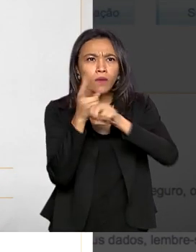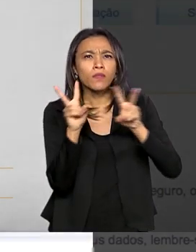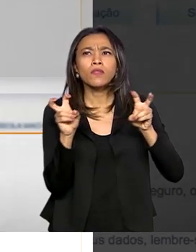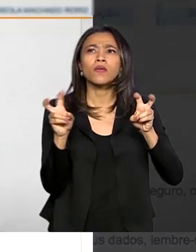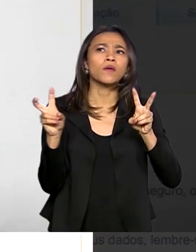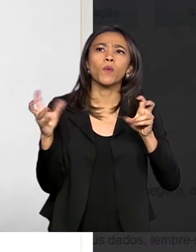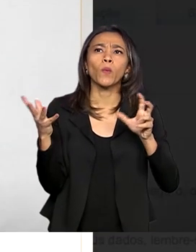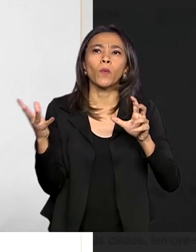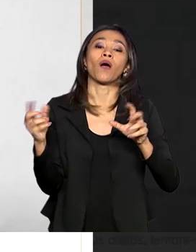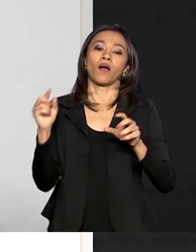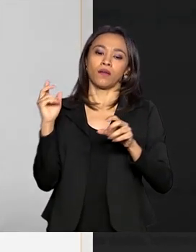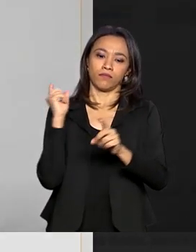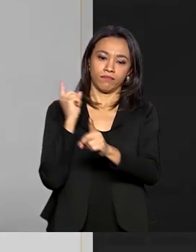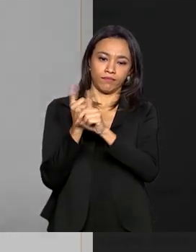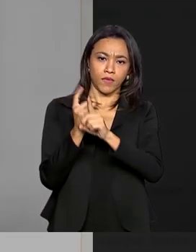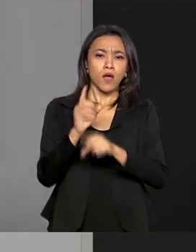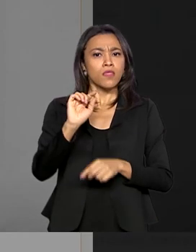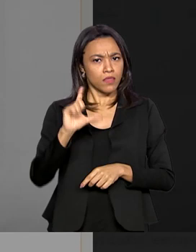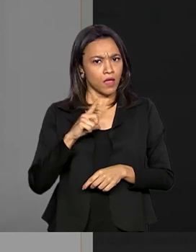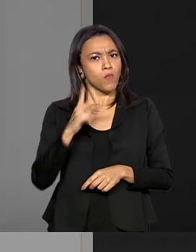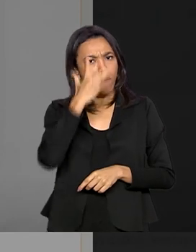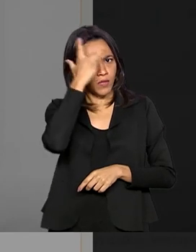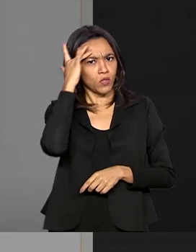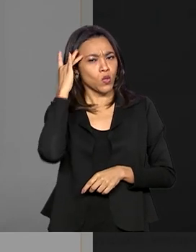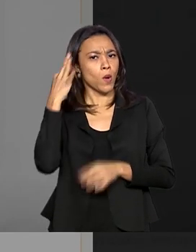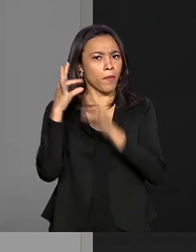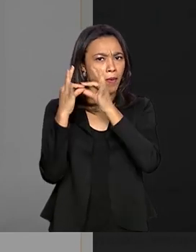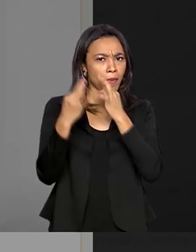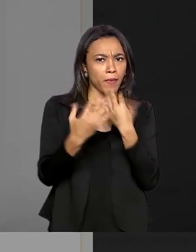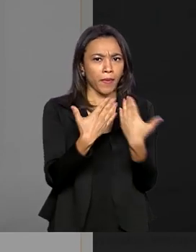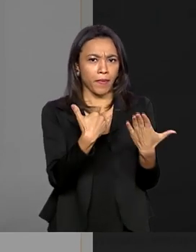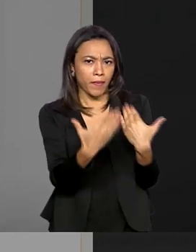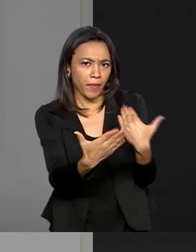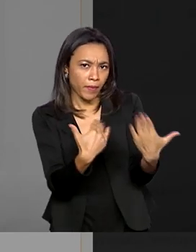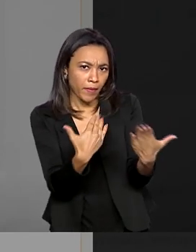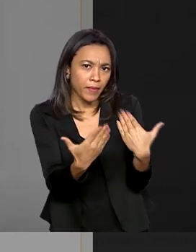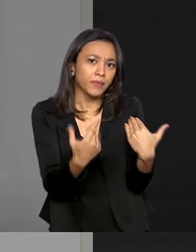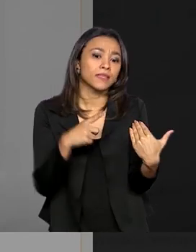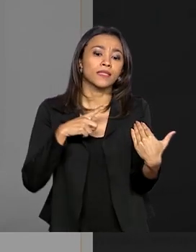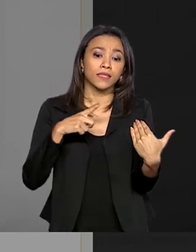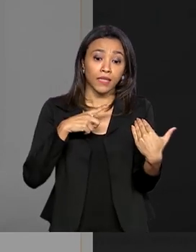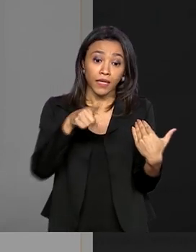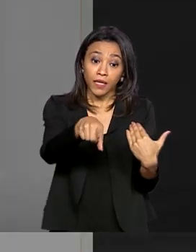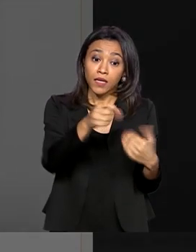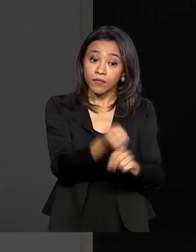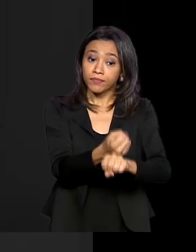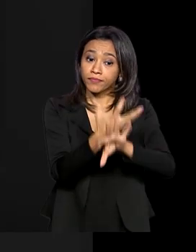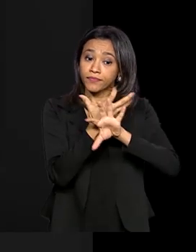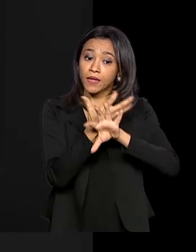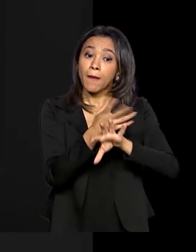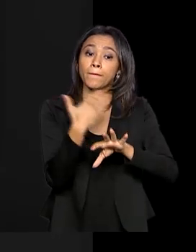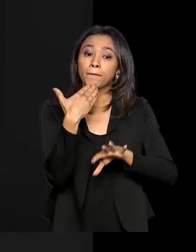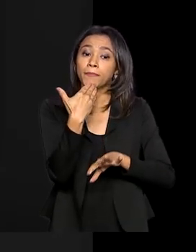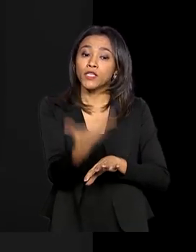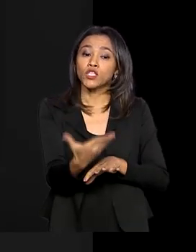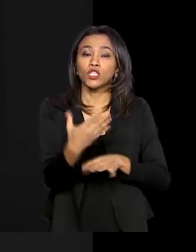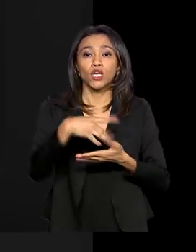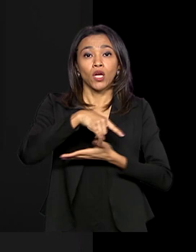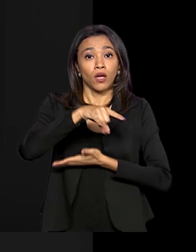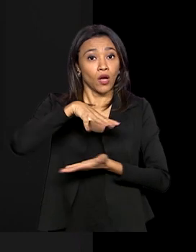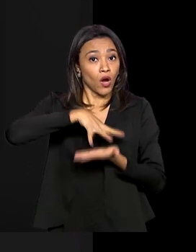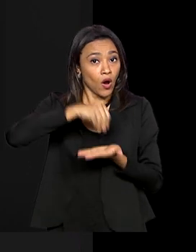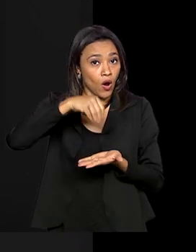que quer tratar. Um atendente virtual vai iniciar a conversa. Por meio do chat, é possível pedir cópia de